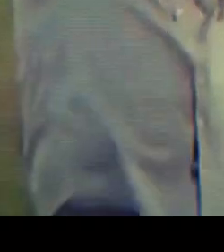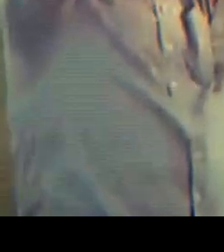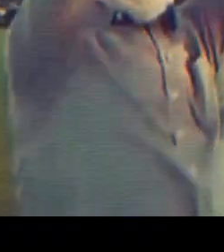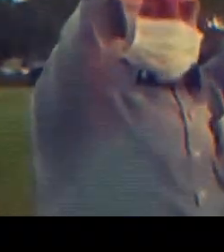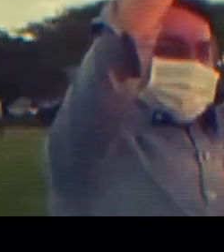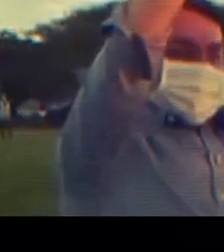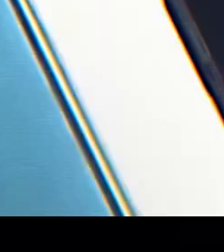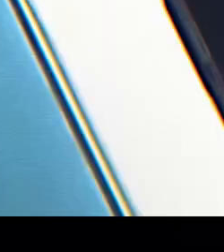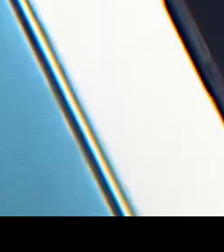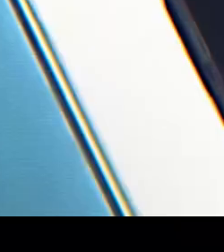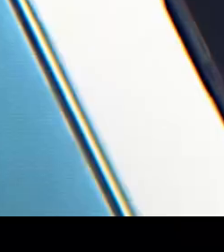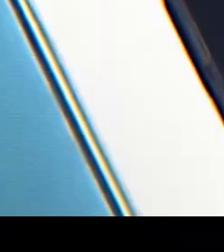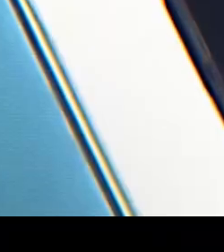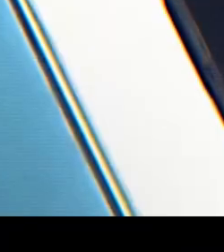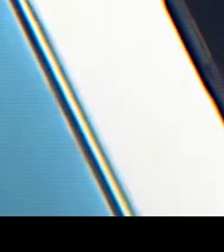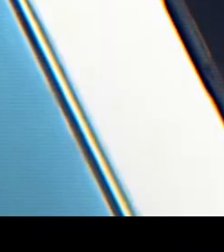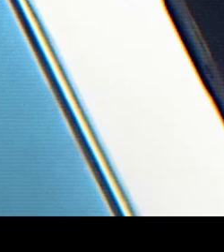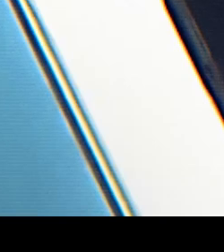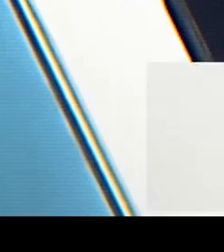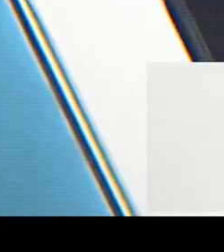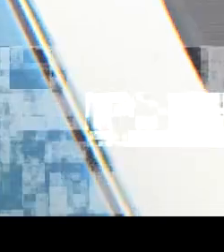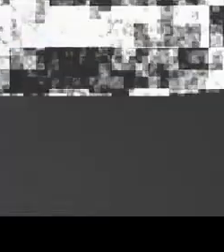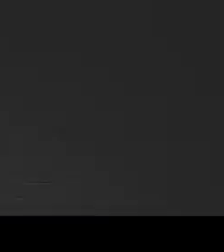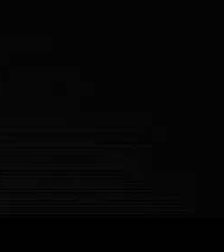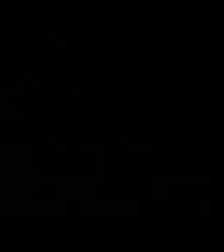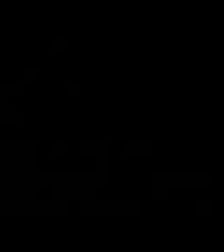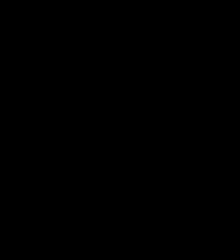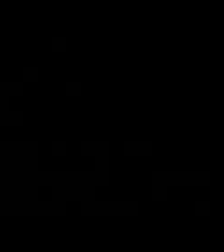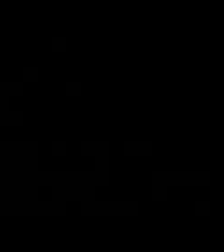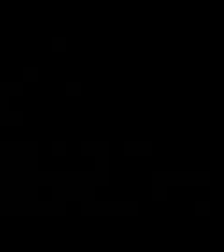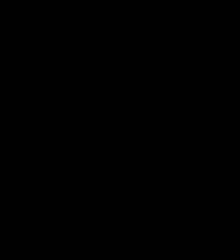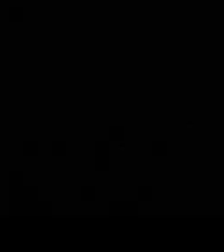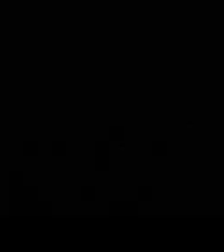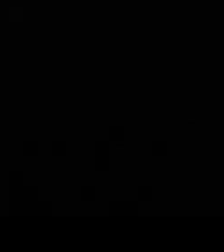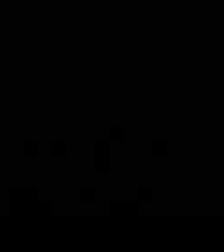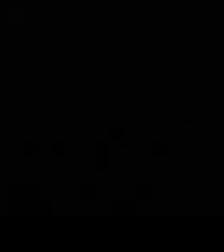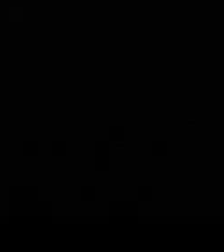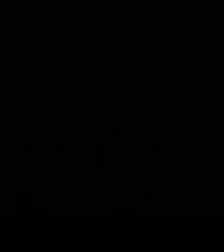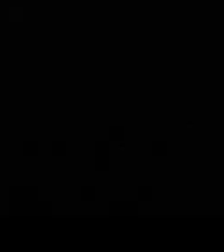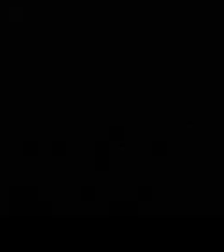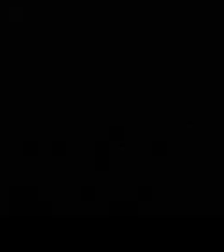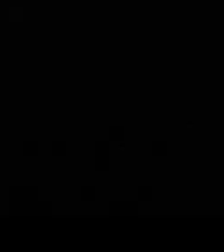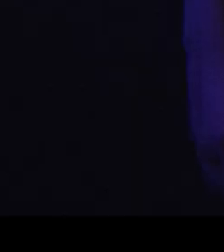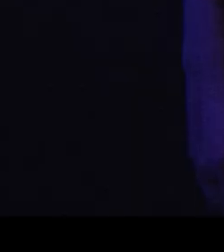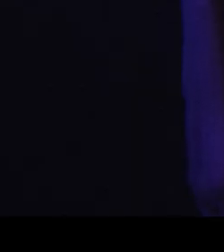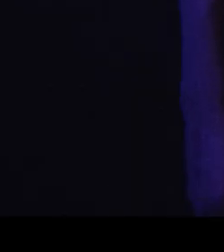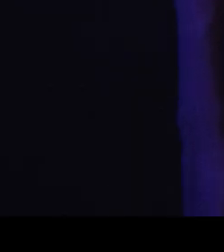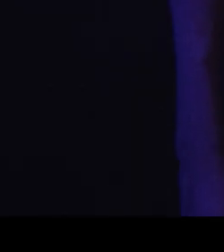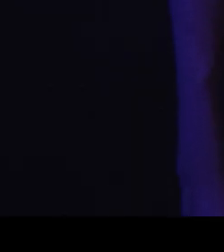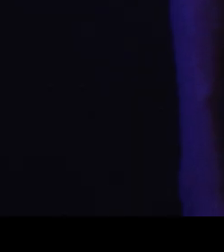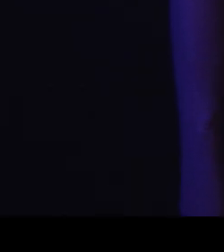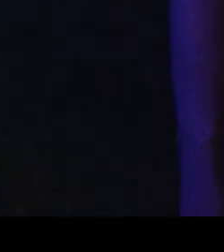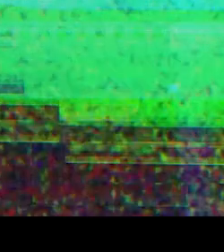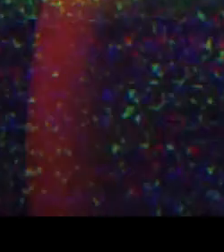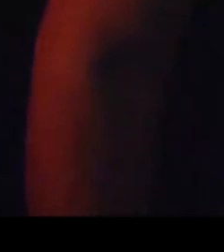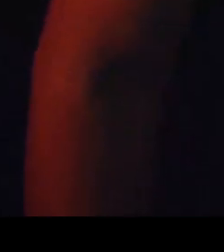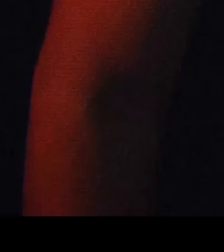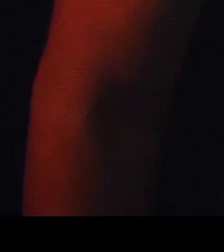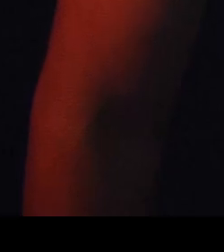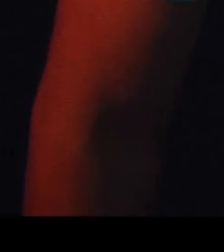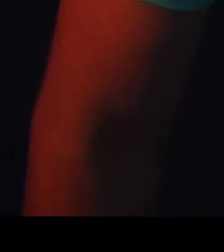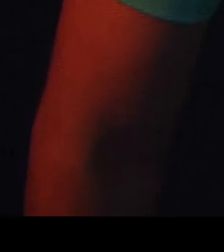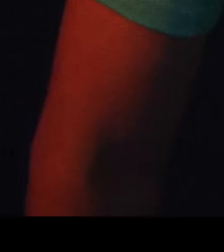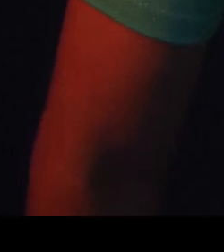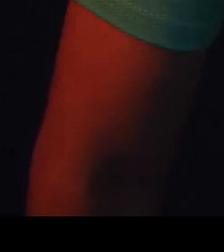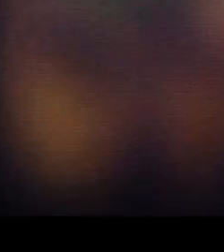depara com sua pior eleição. Mas a pergunta que importa é a seguinte. O que você vai fazer em relação